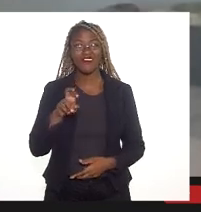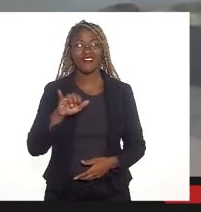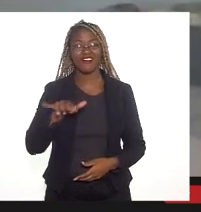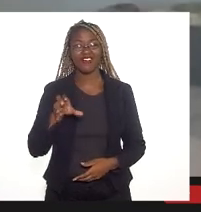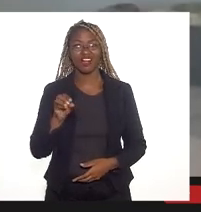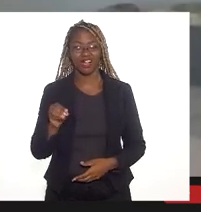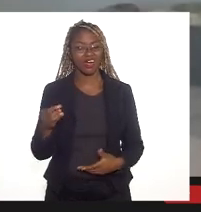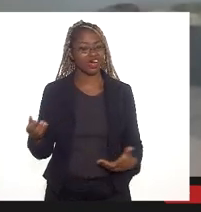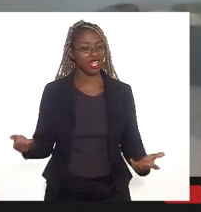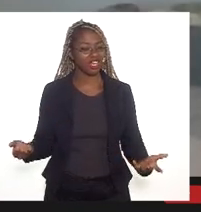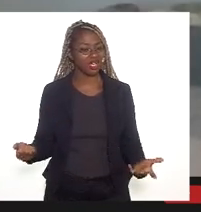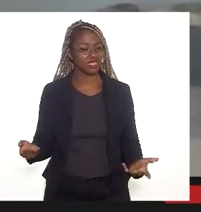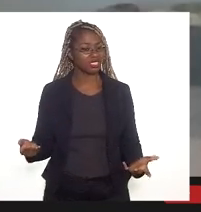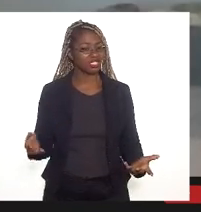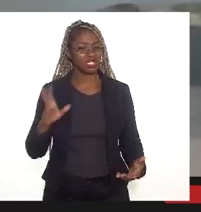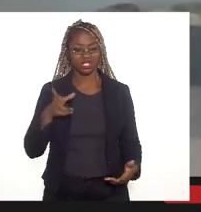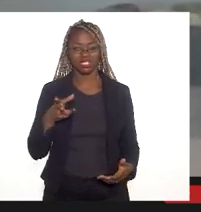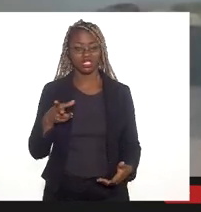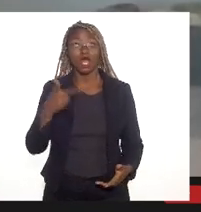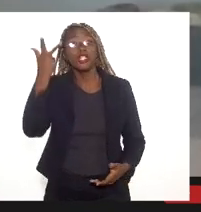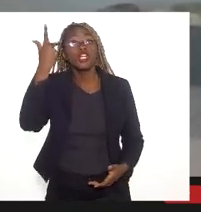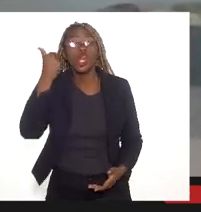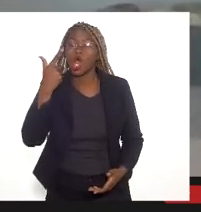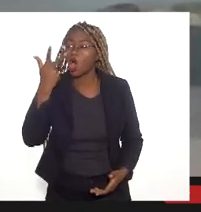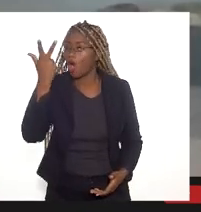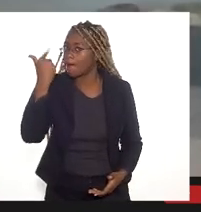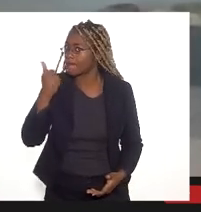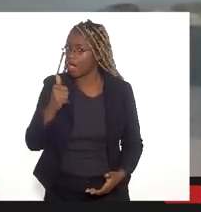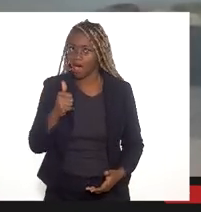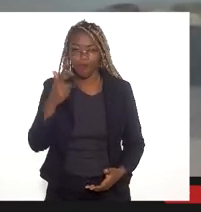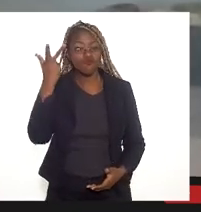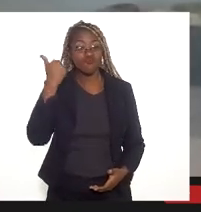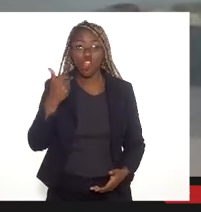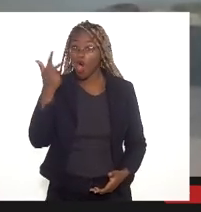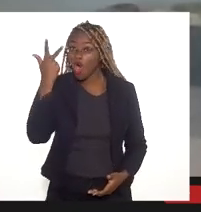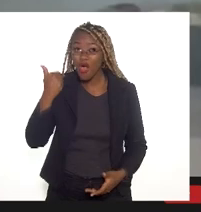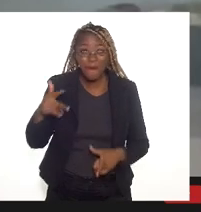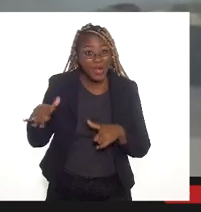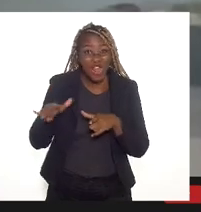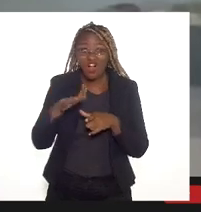certas épocas do ano, elas ficam alagadas. Isso é normal e natural.